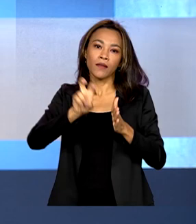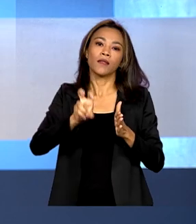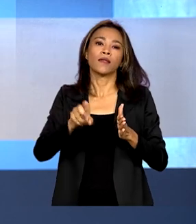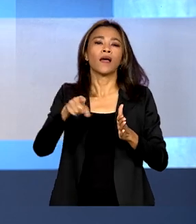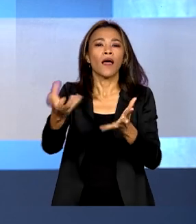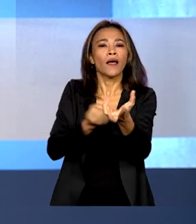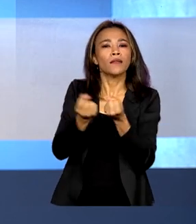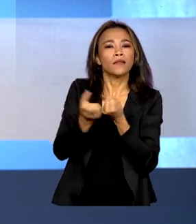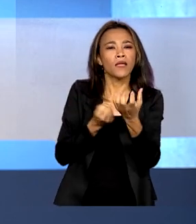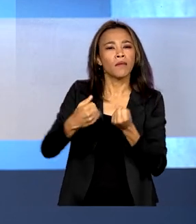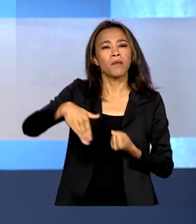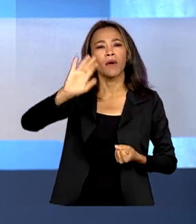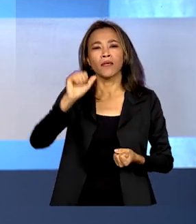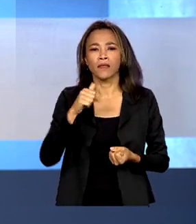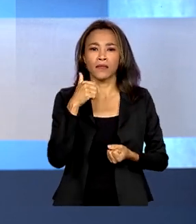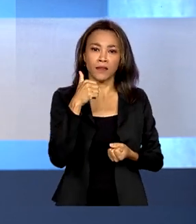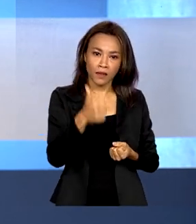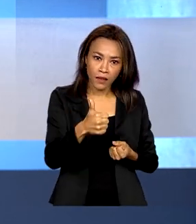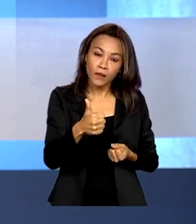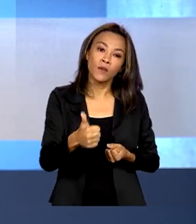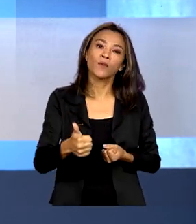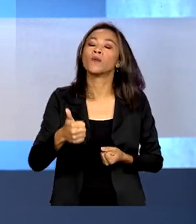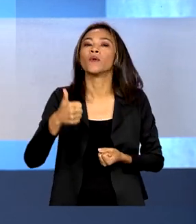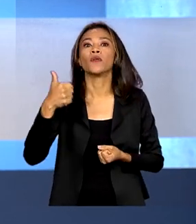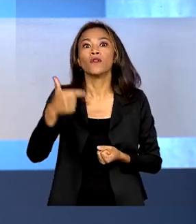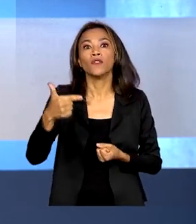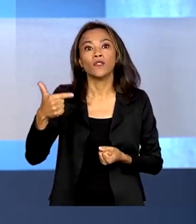denúncias enviadas por e-mail sobre os atos antidemocráticos.